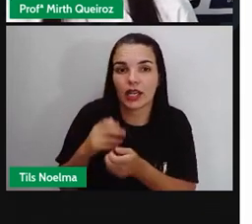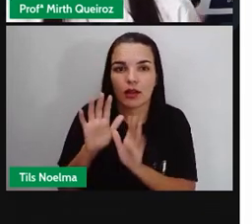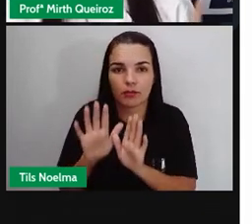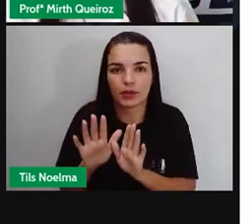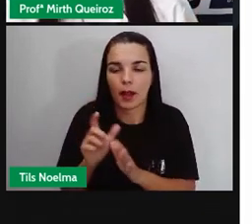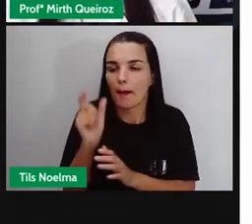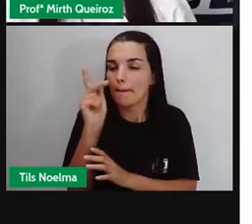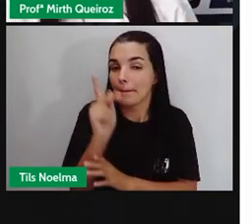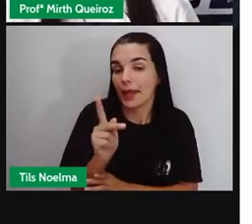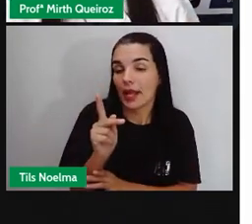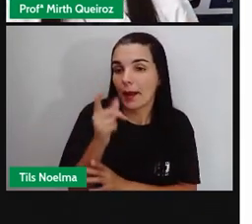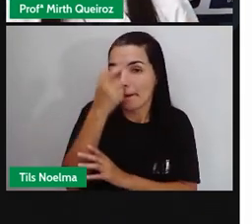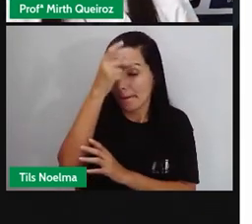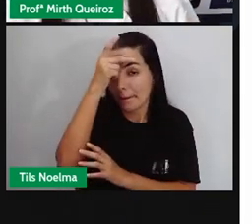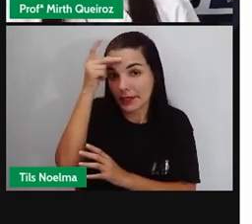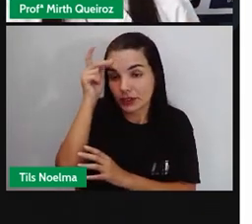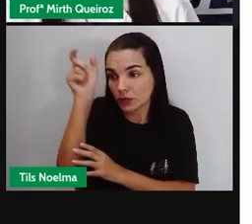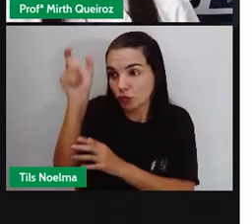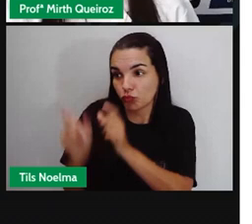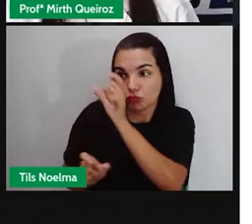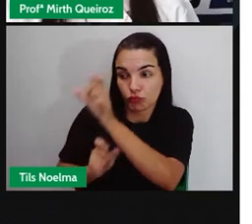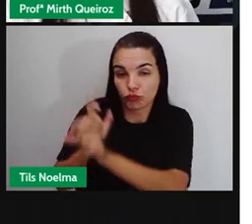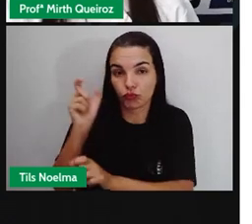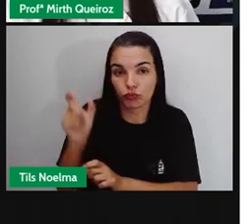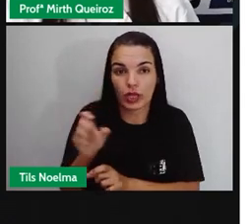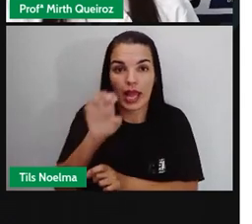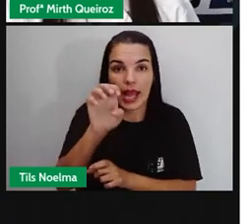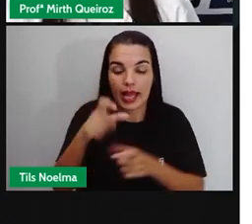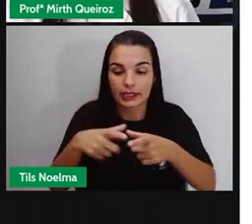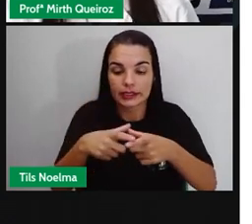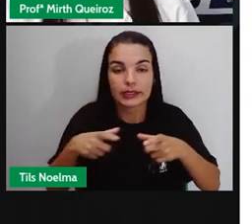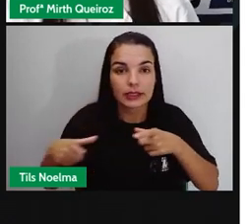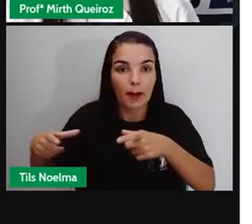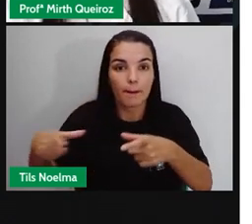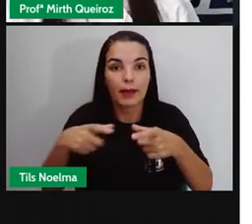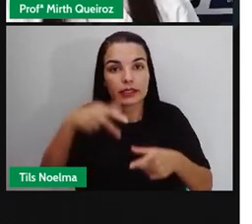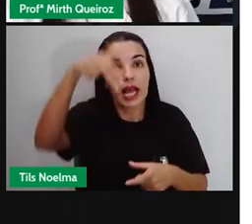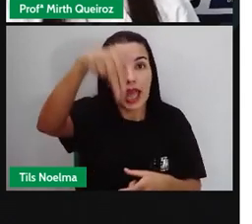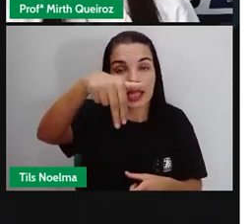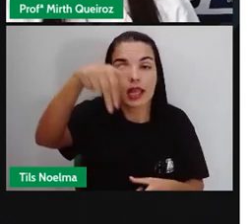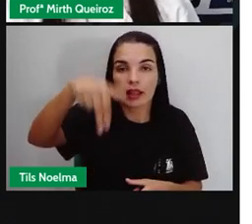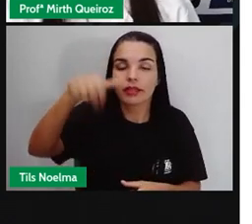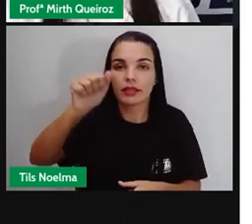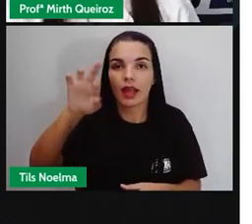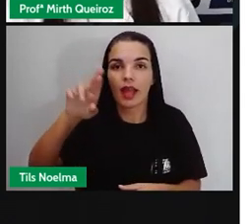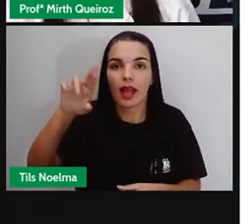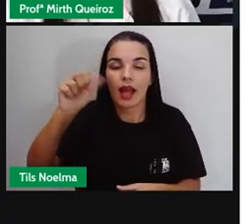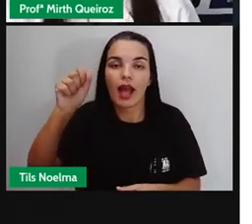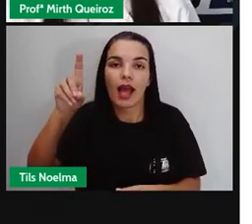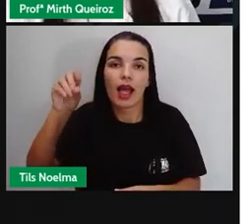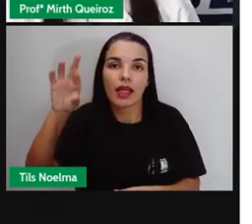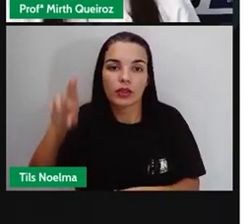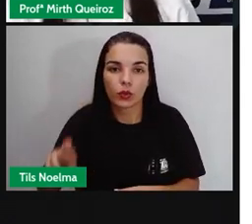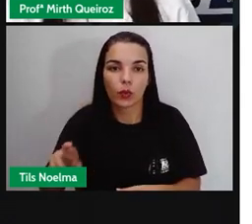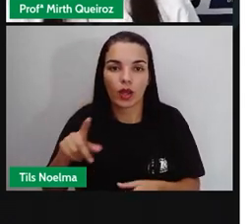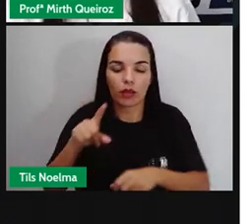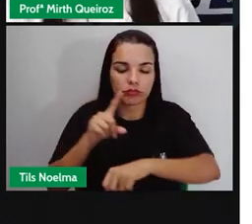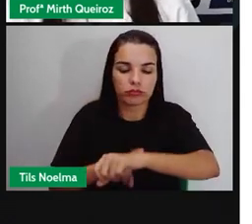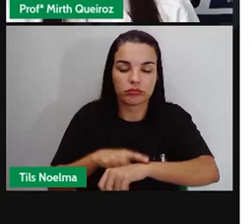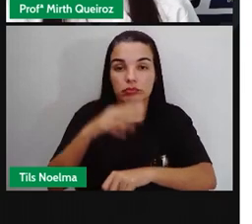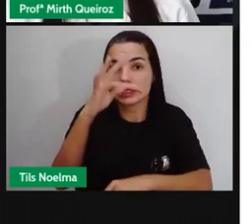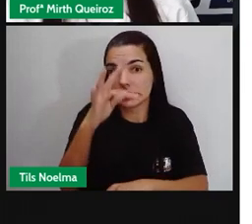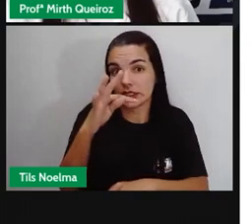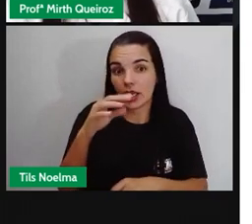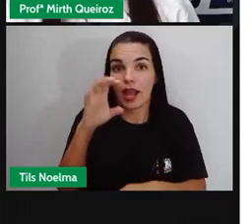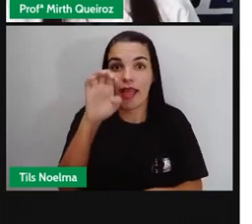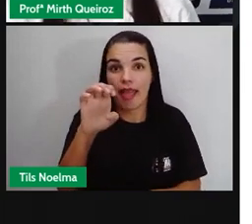Pente, P, personagem, E, espaço, N, narrador, T, tempo, E,